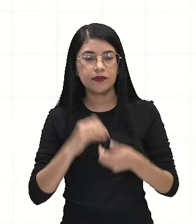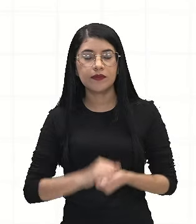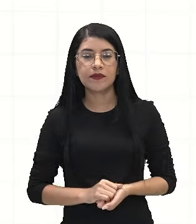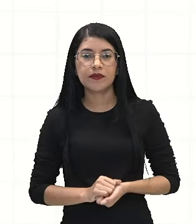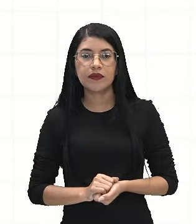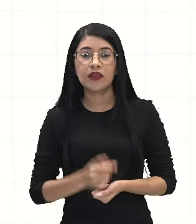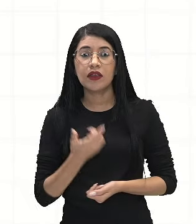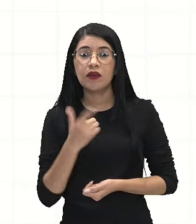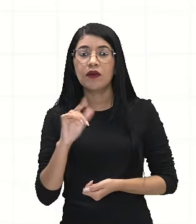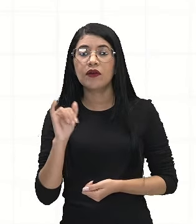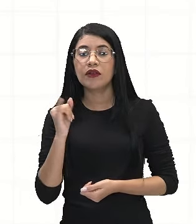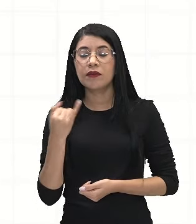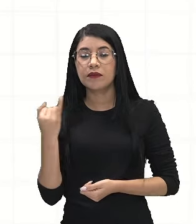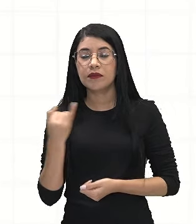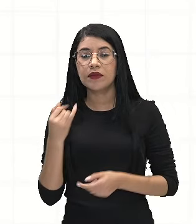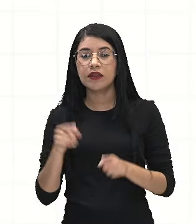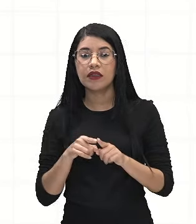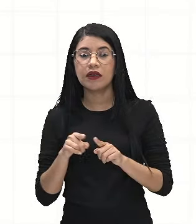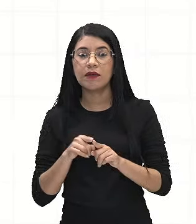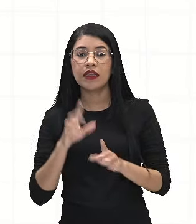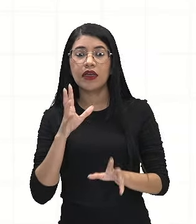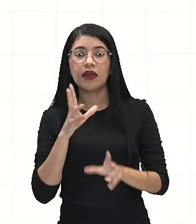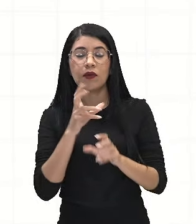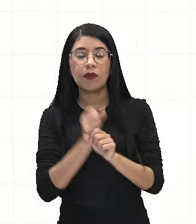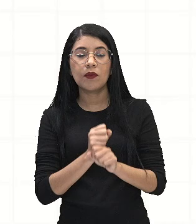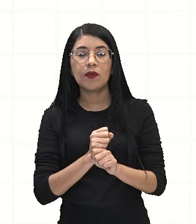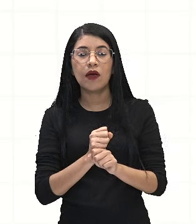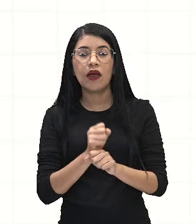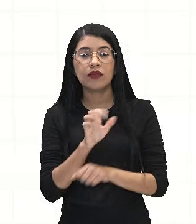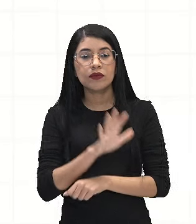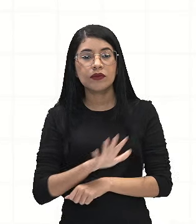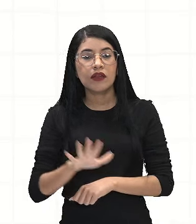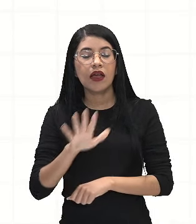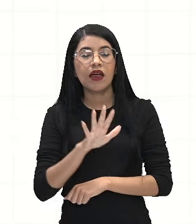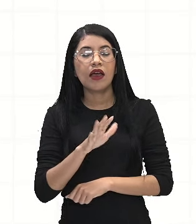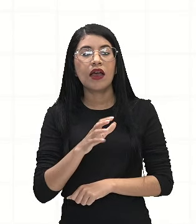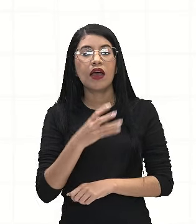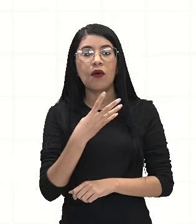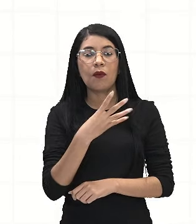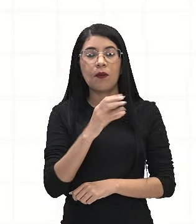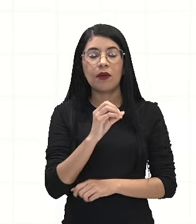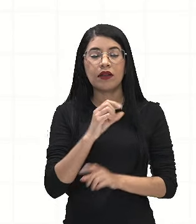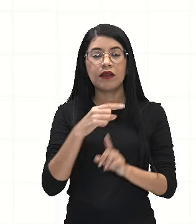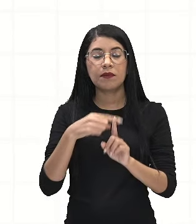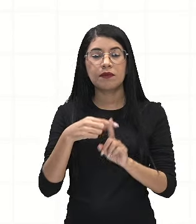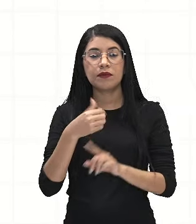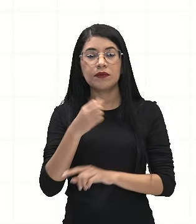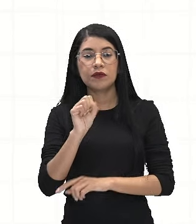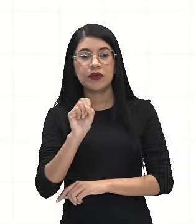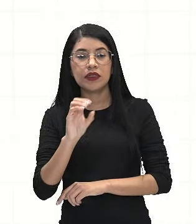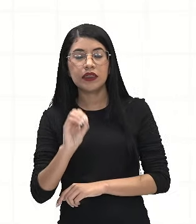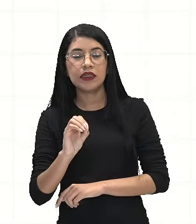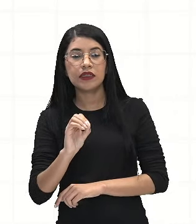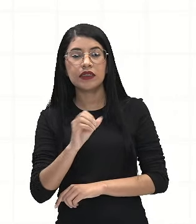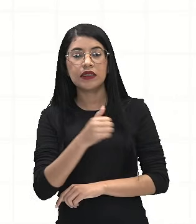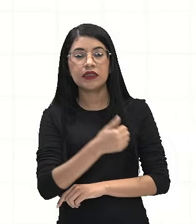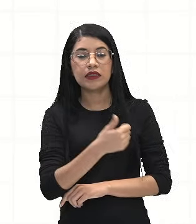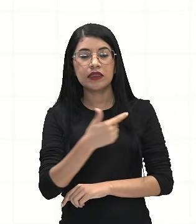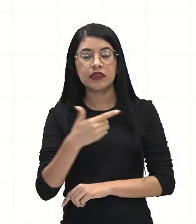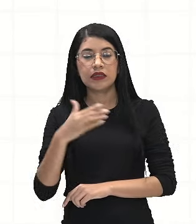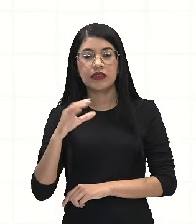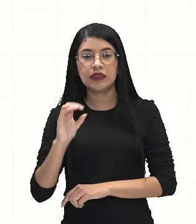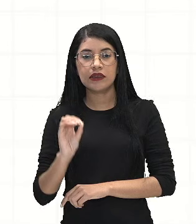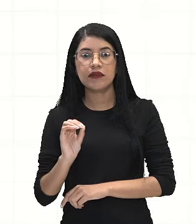importante é o resultado de pessoas, né? A gente tem 40 mais 80. Se a gente somar aqui a quantidade de